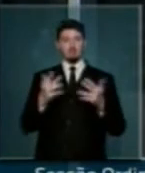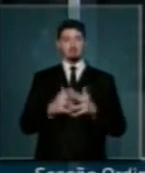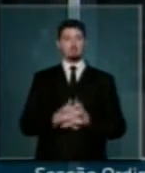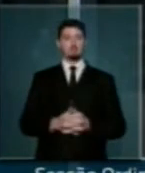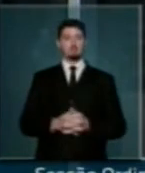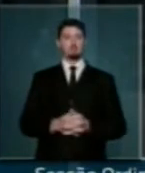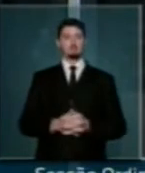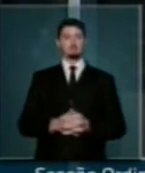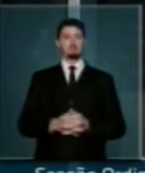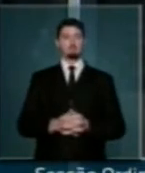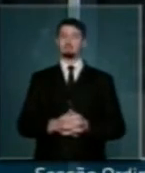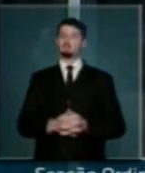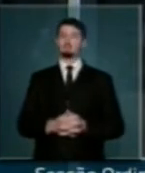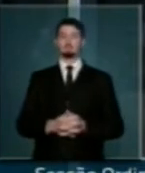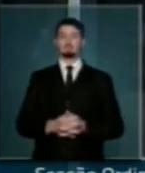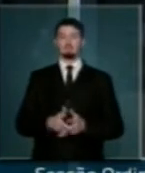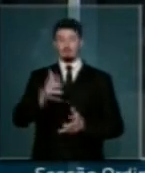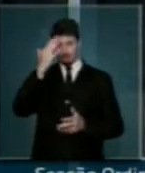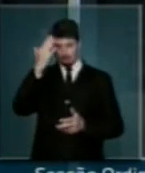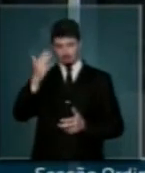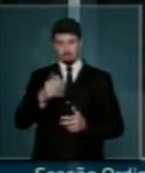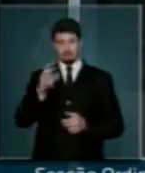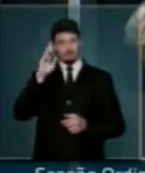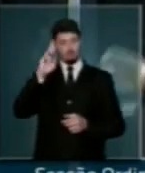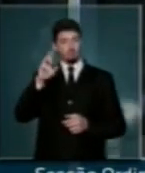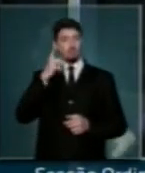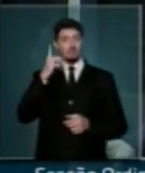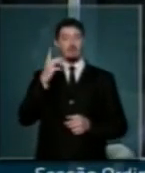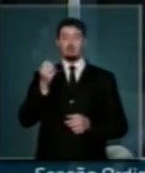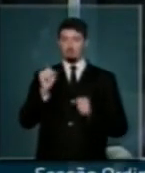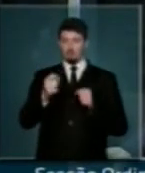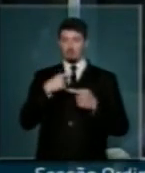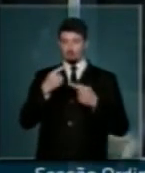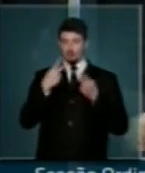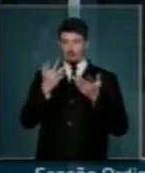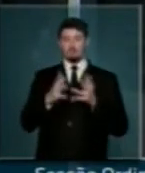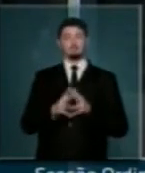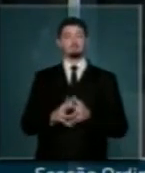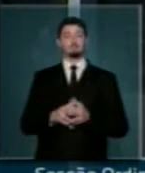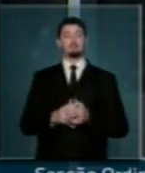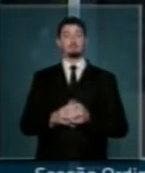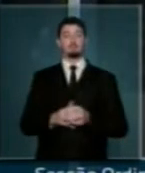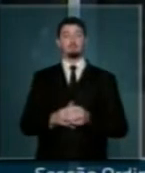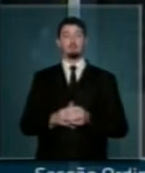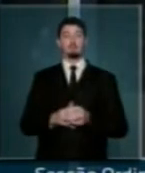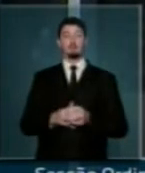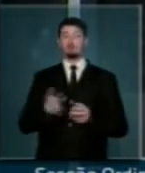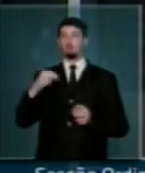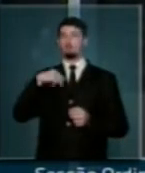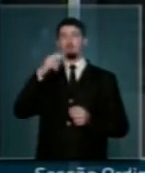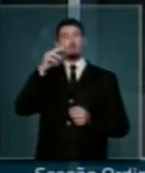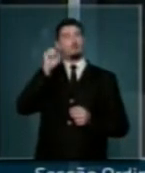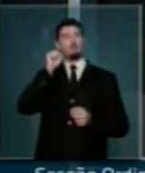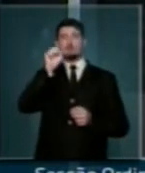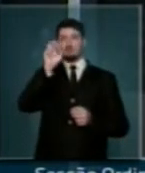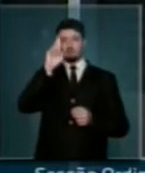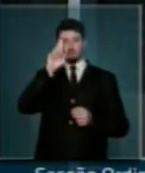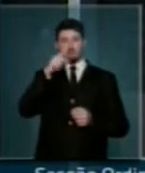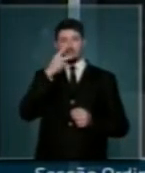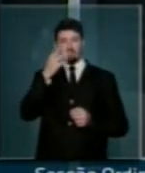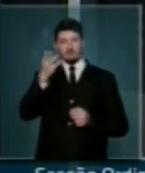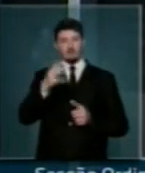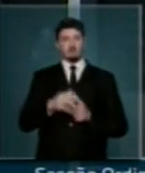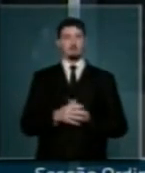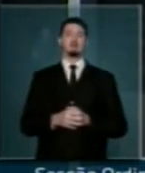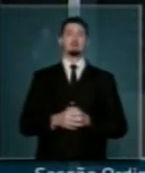excelência. Agradeço a parte de vossa excelência. Estou ouvindo atentamente o discurso